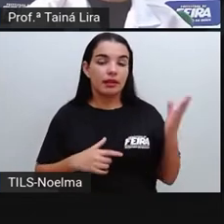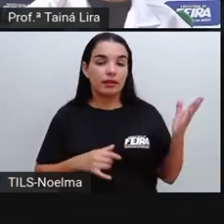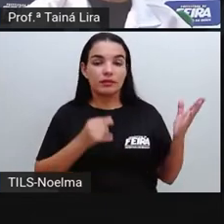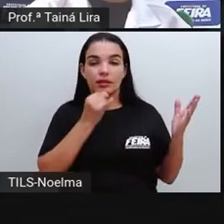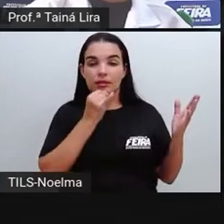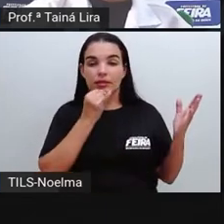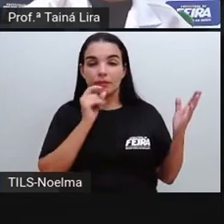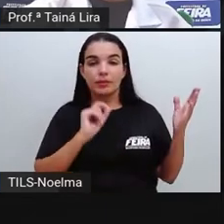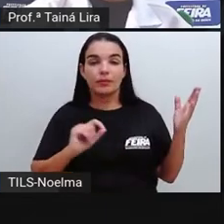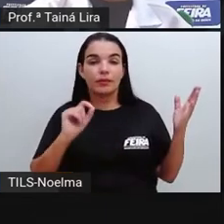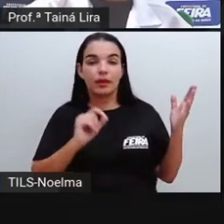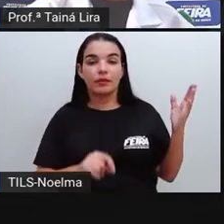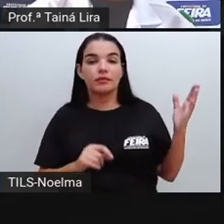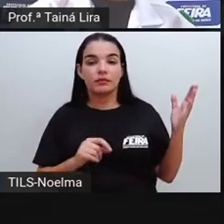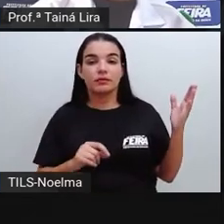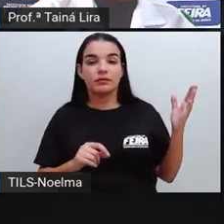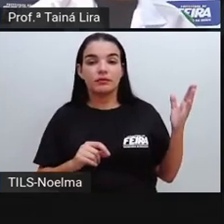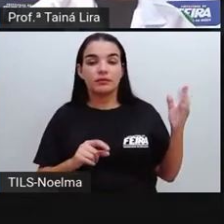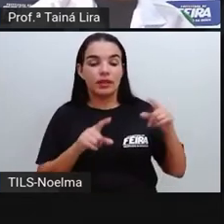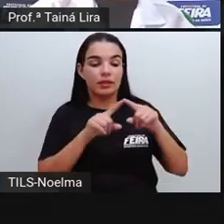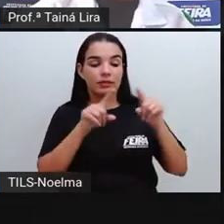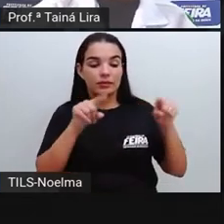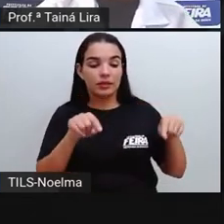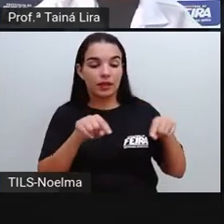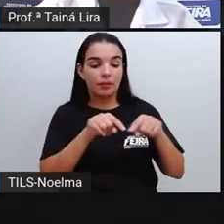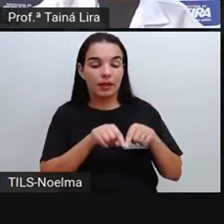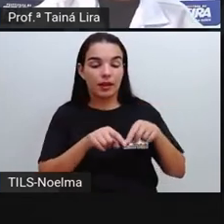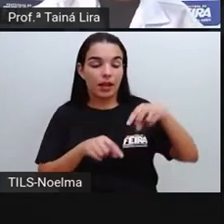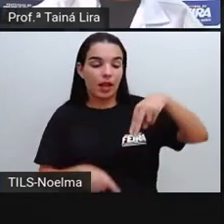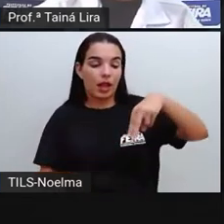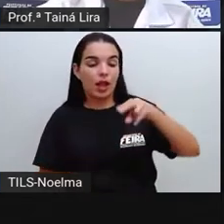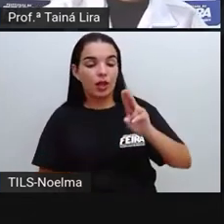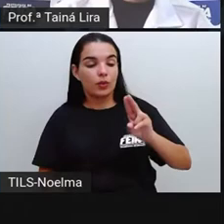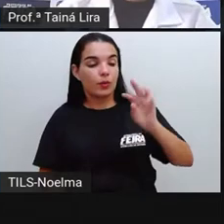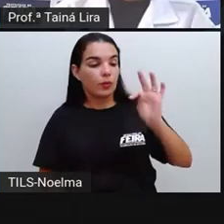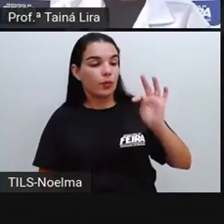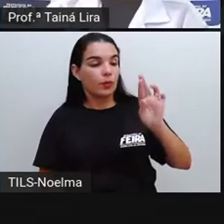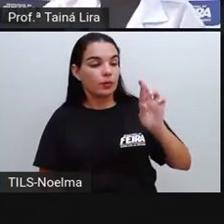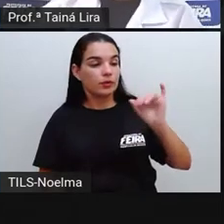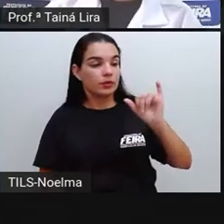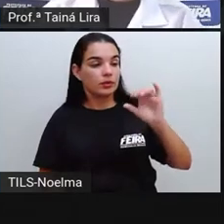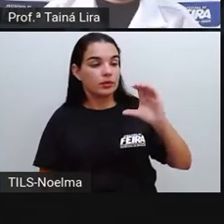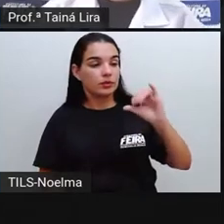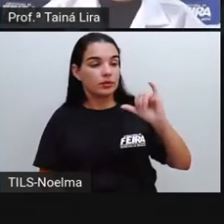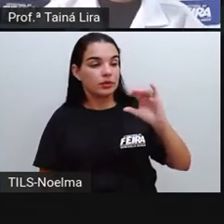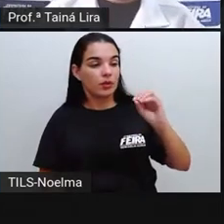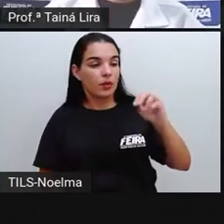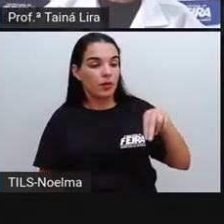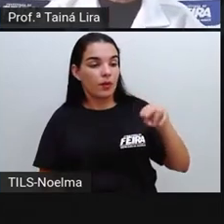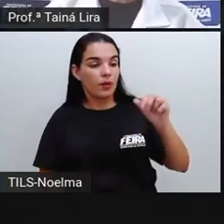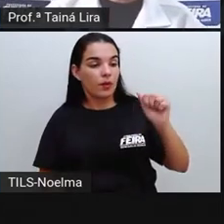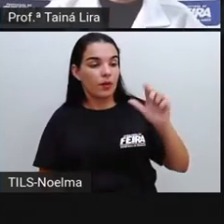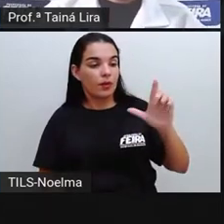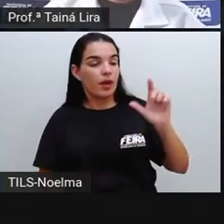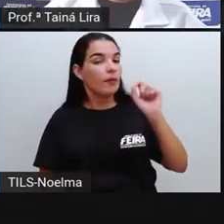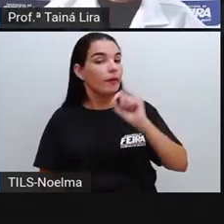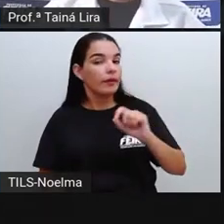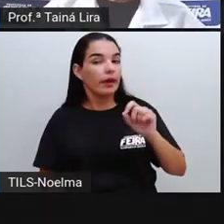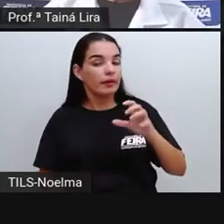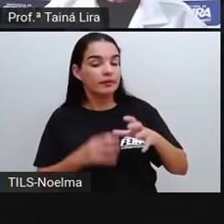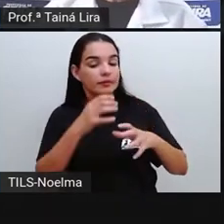exemplo, ó, é uma tabela nutricional retirada de uma caixa de leite líquido,